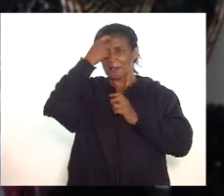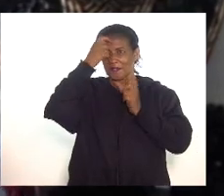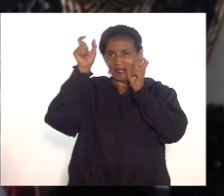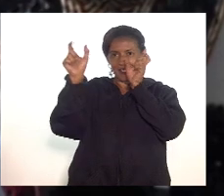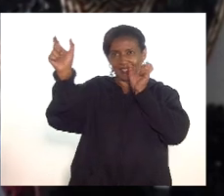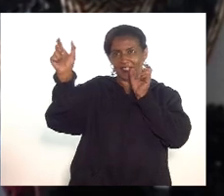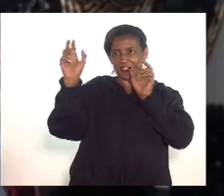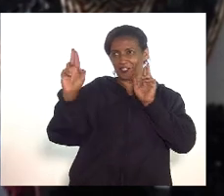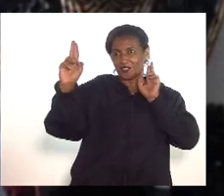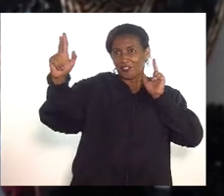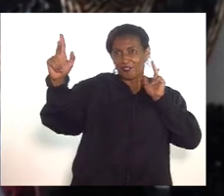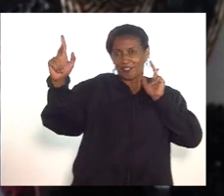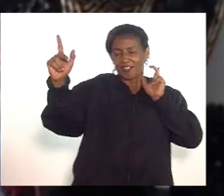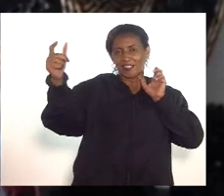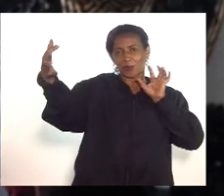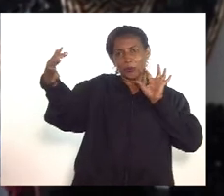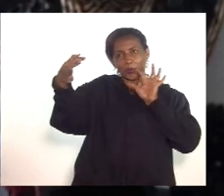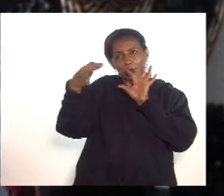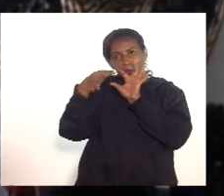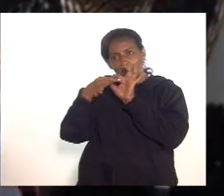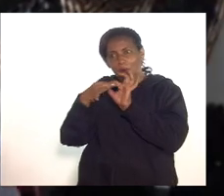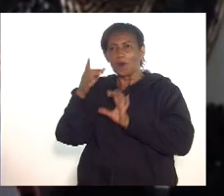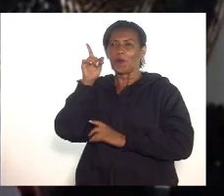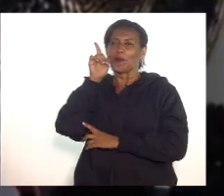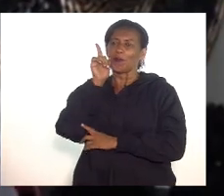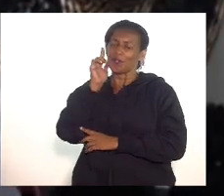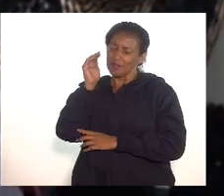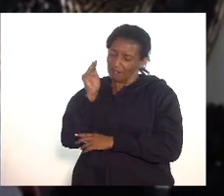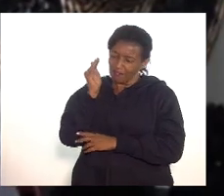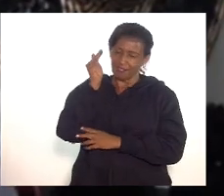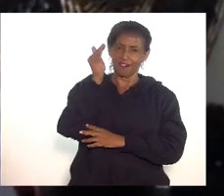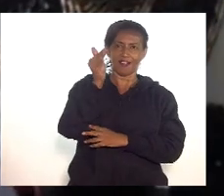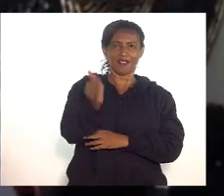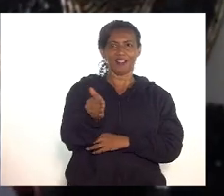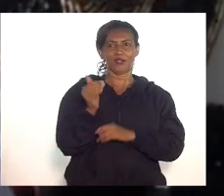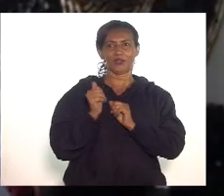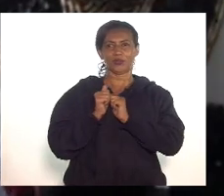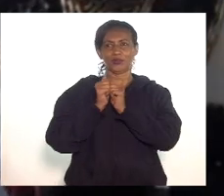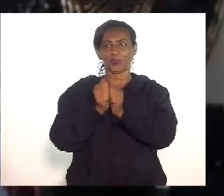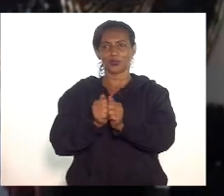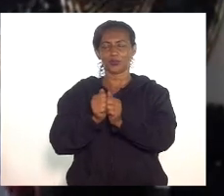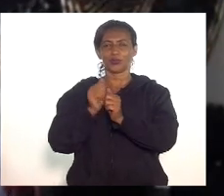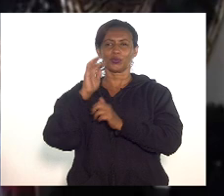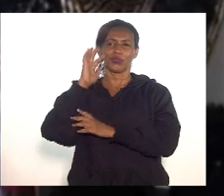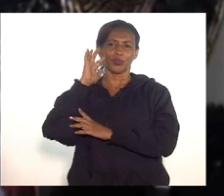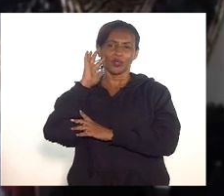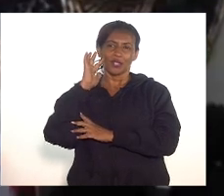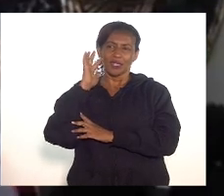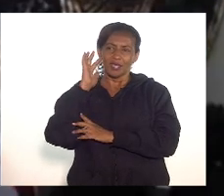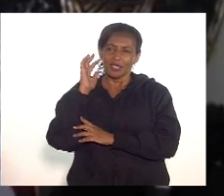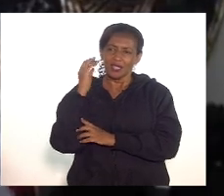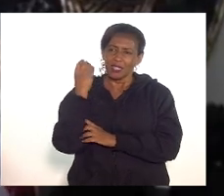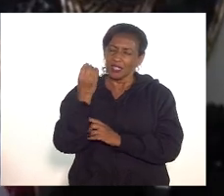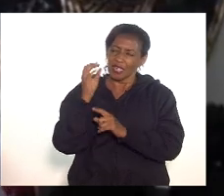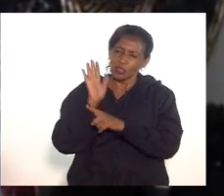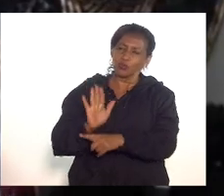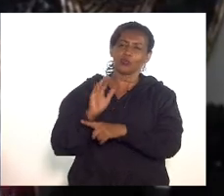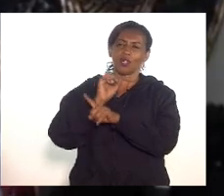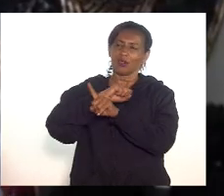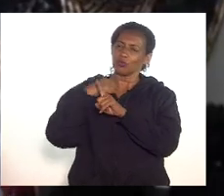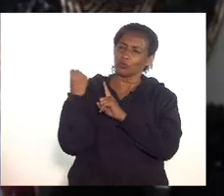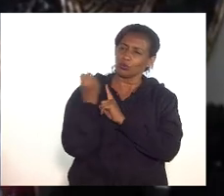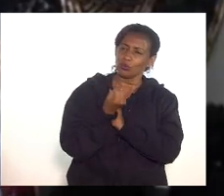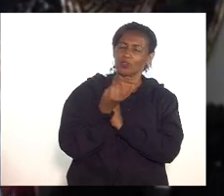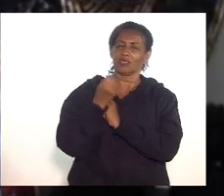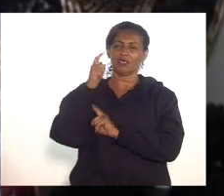diferentes, mas que a gente consiga chegar lá na frente em soluções palatáveis para a sociedade e, de fato,